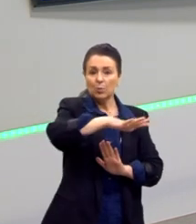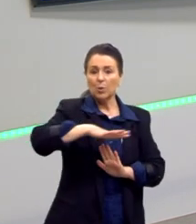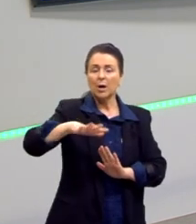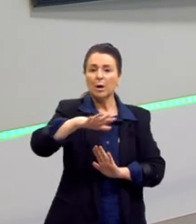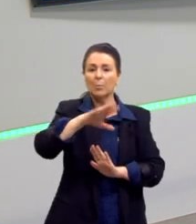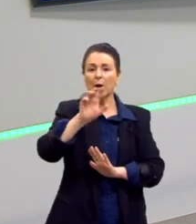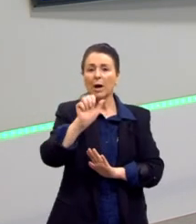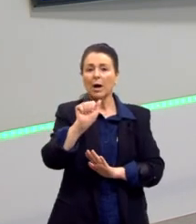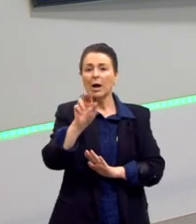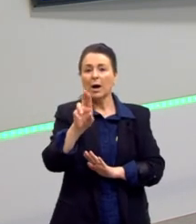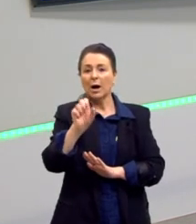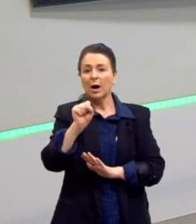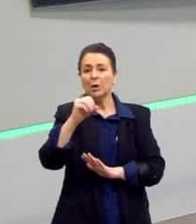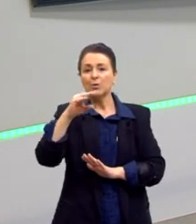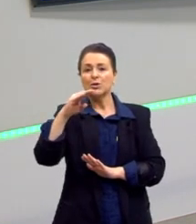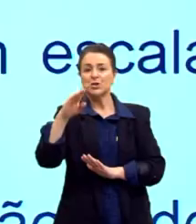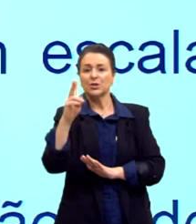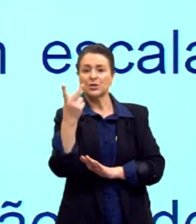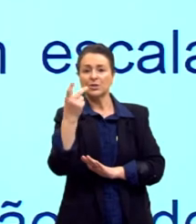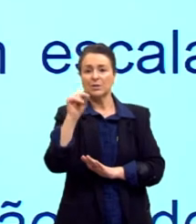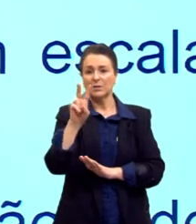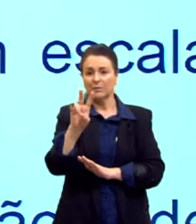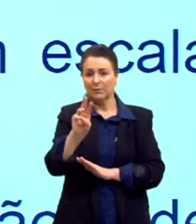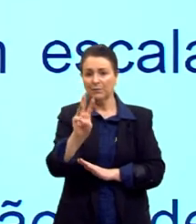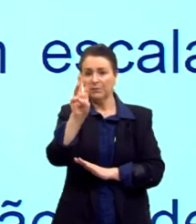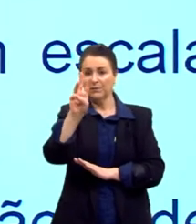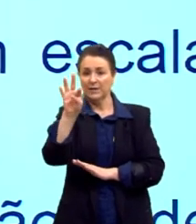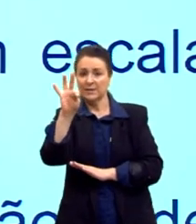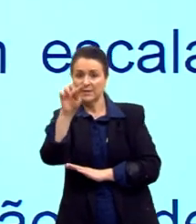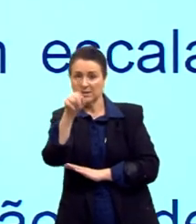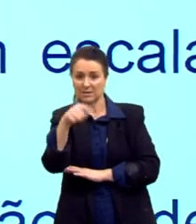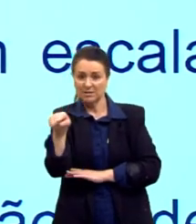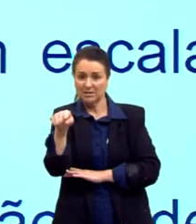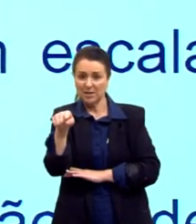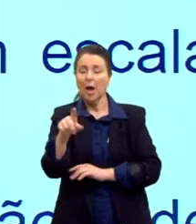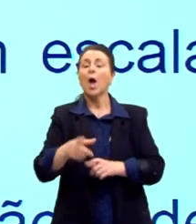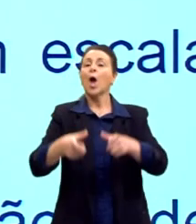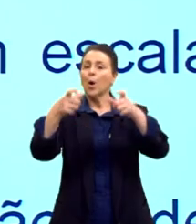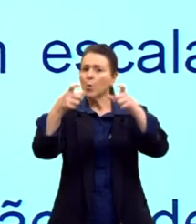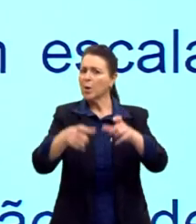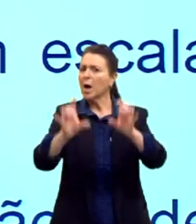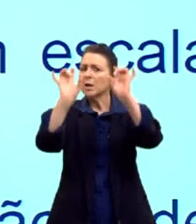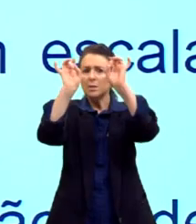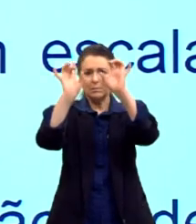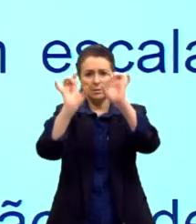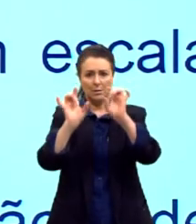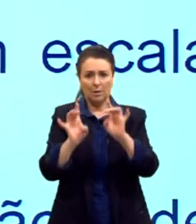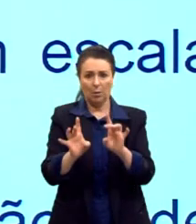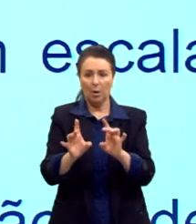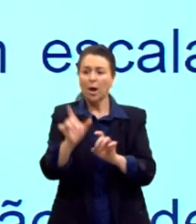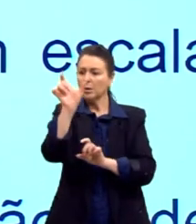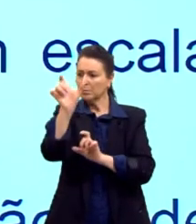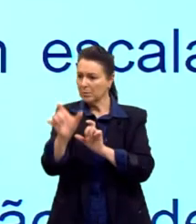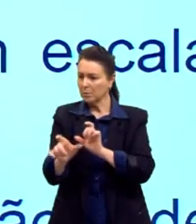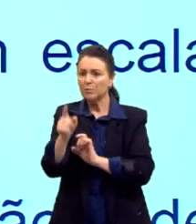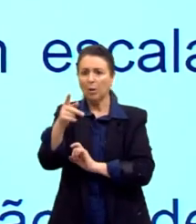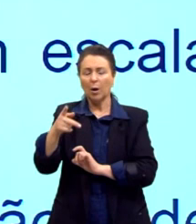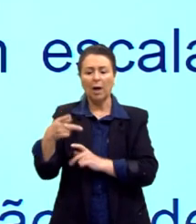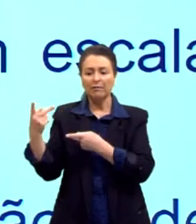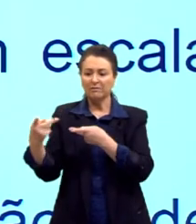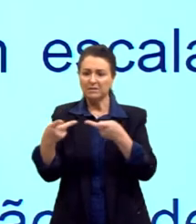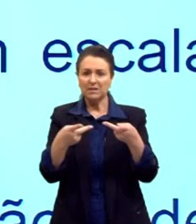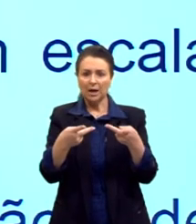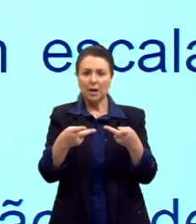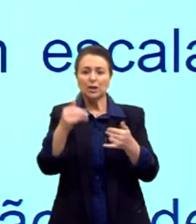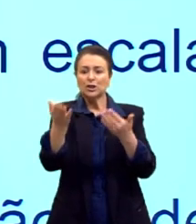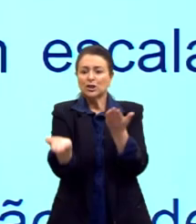exemplo, se tornou um memorial em homenagem às vítimas, mas hoje em dia, as pessoas vão lá e não respeitam, às vezes, esse espaço. Tem jovens, por